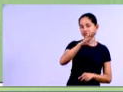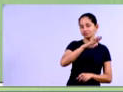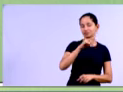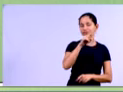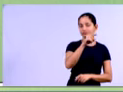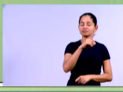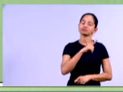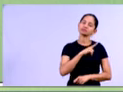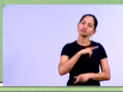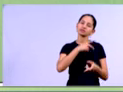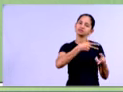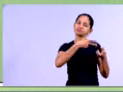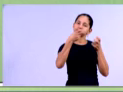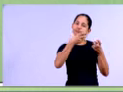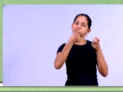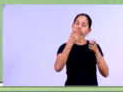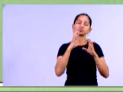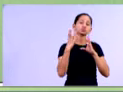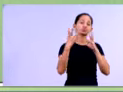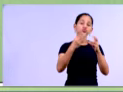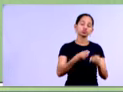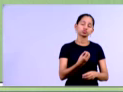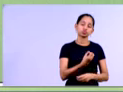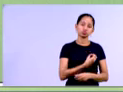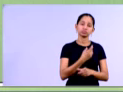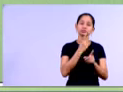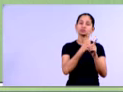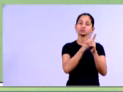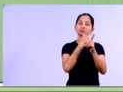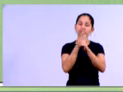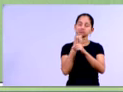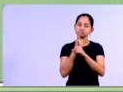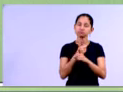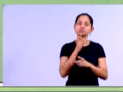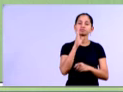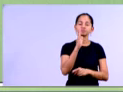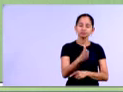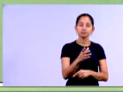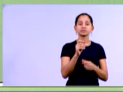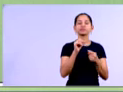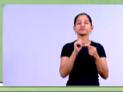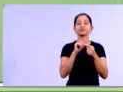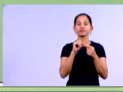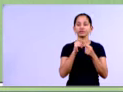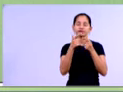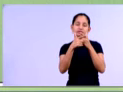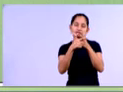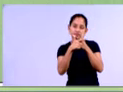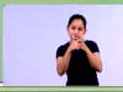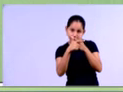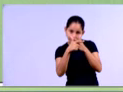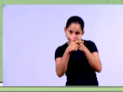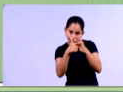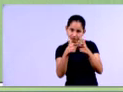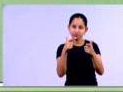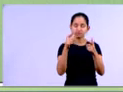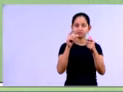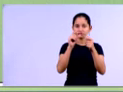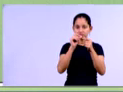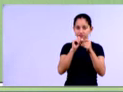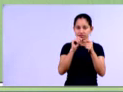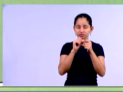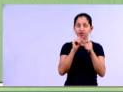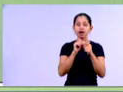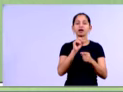.282, está aqui. Então, dividindo aí o lucro líquido em 2013 pelo patrimônio líquido em 2013, nós